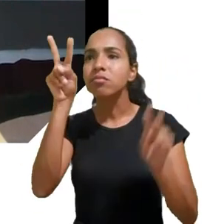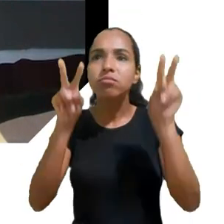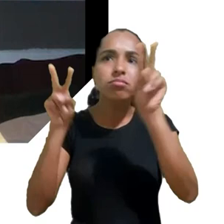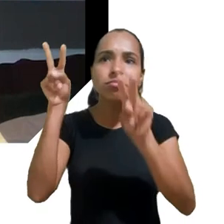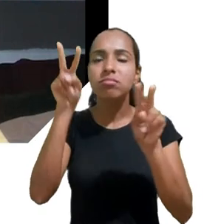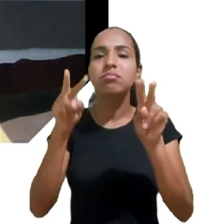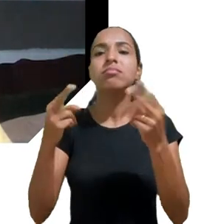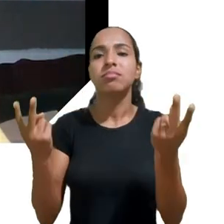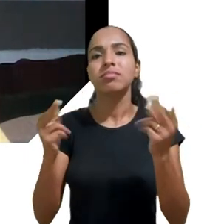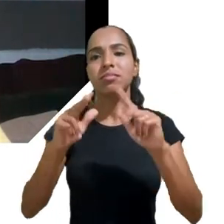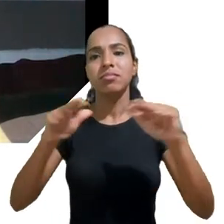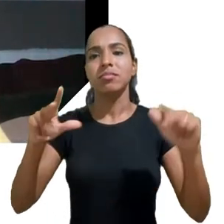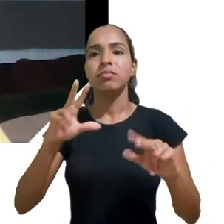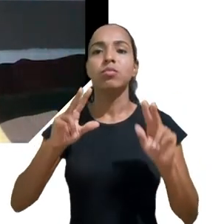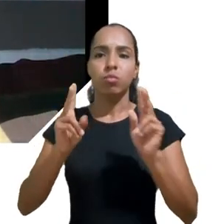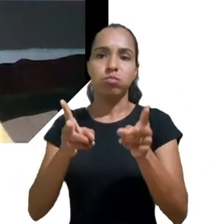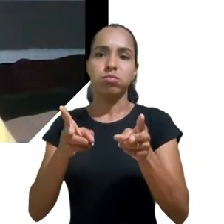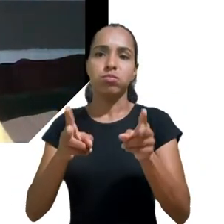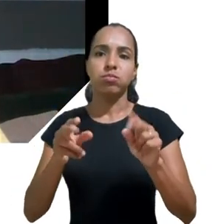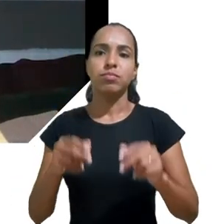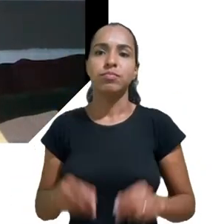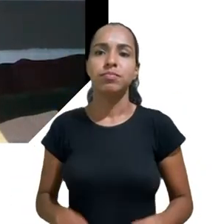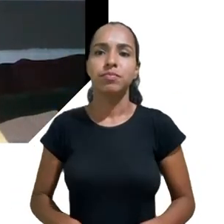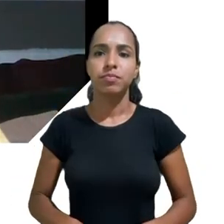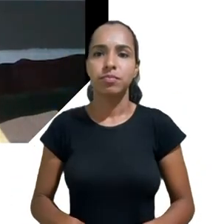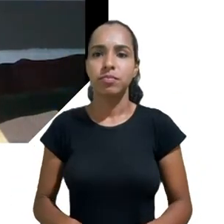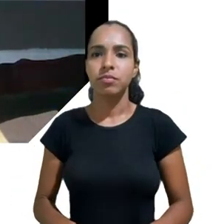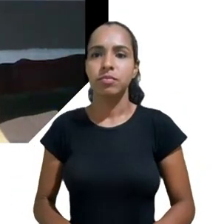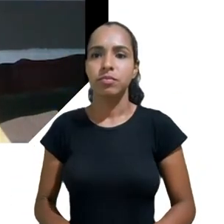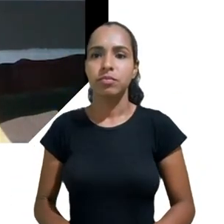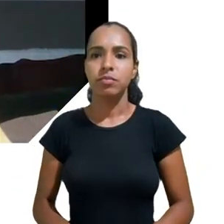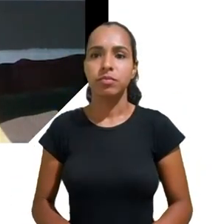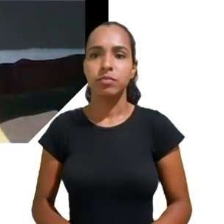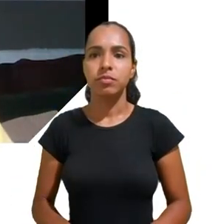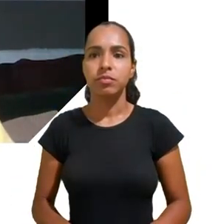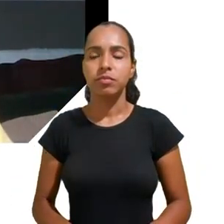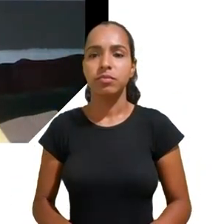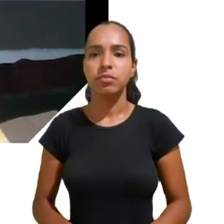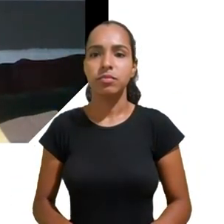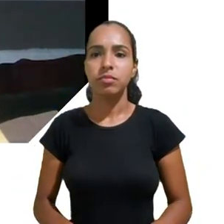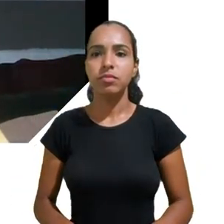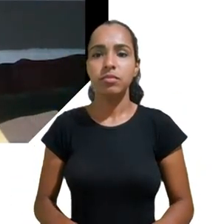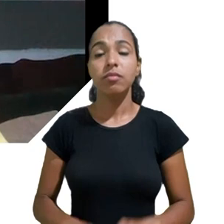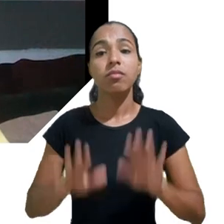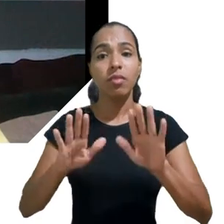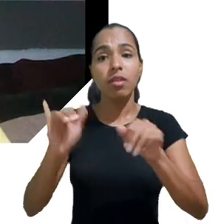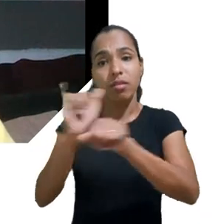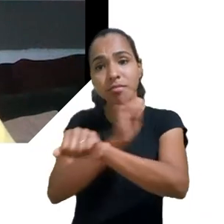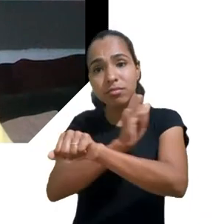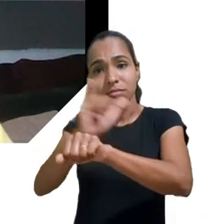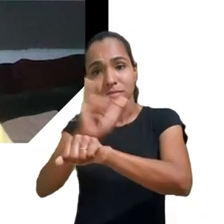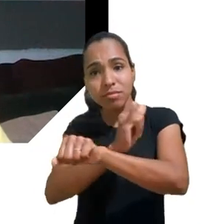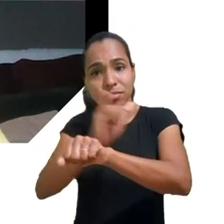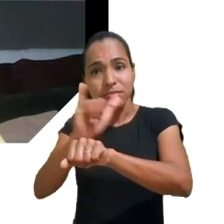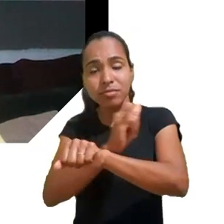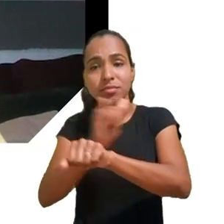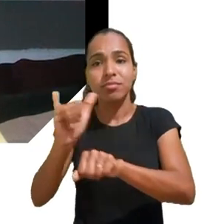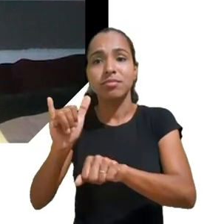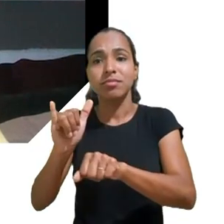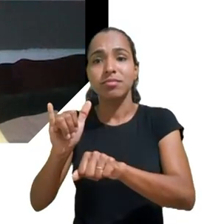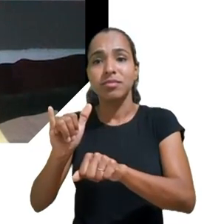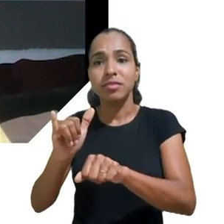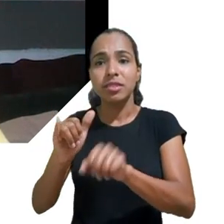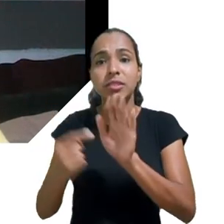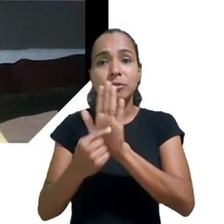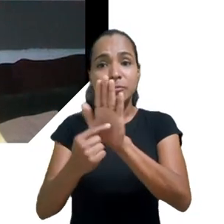estratégias publicitárias estarem cada vez mais empenhadas em se naturalizar, ou